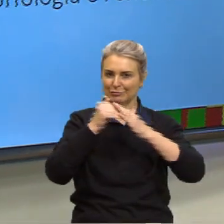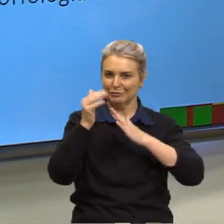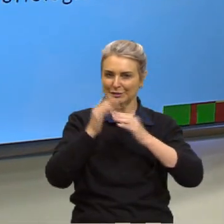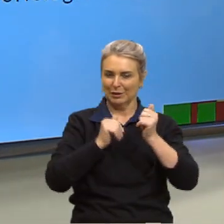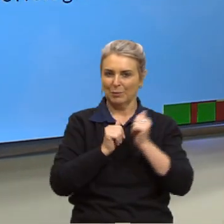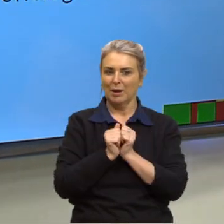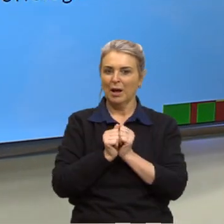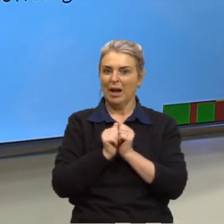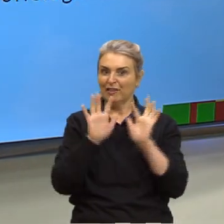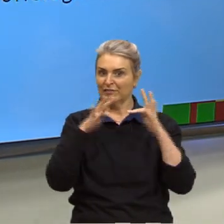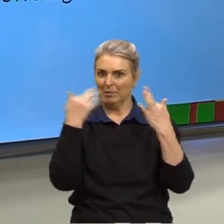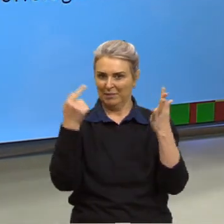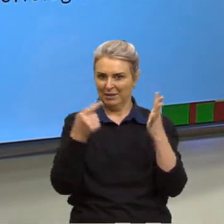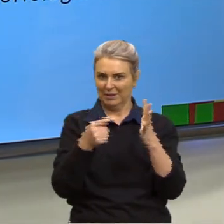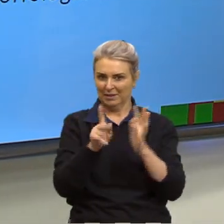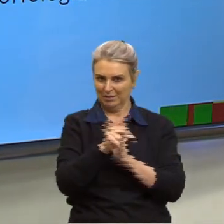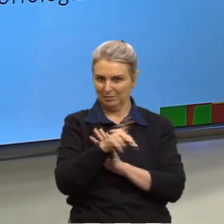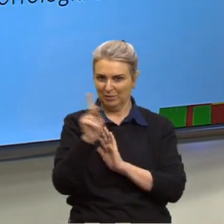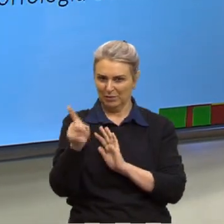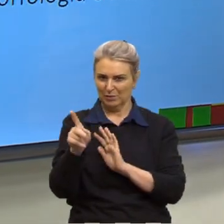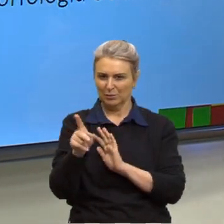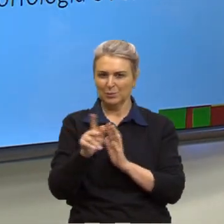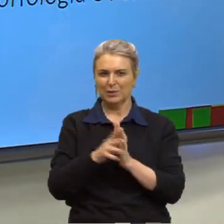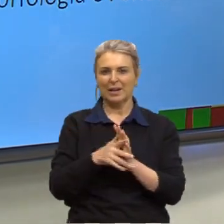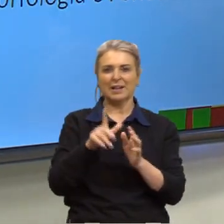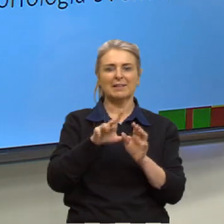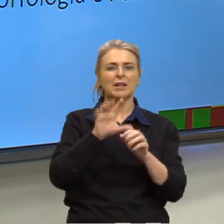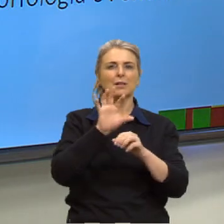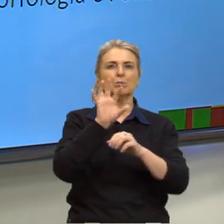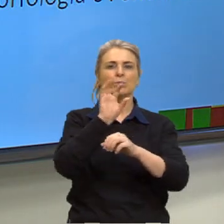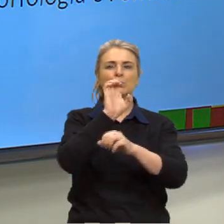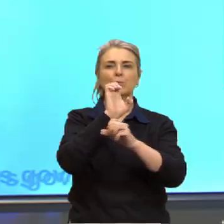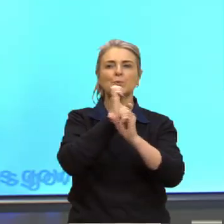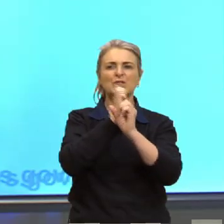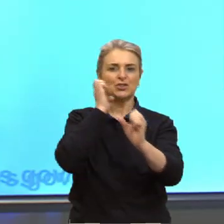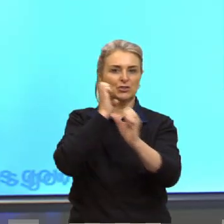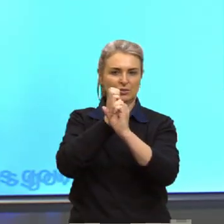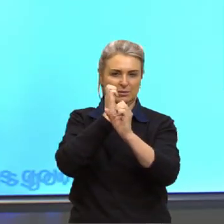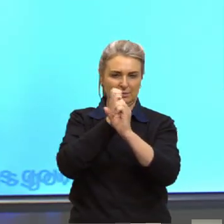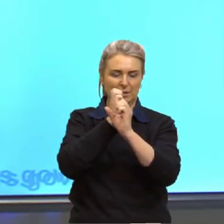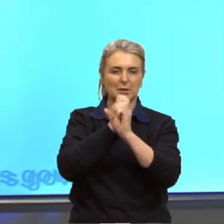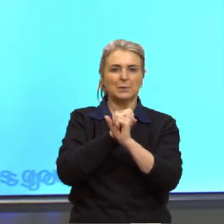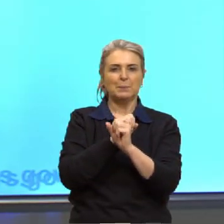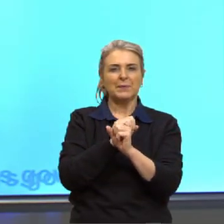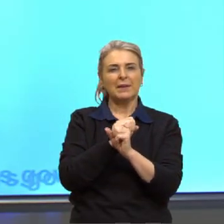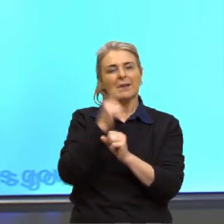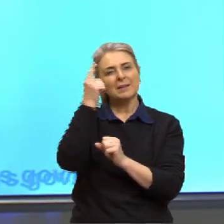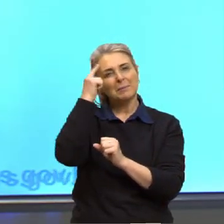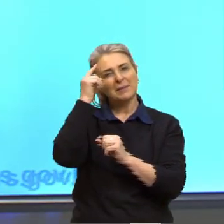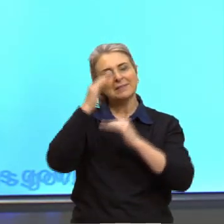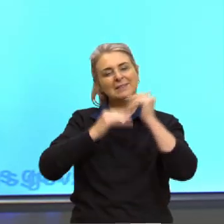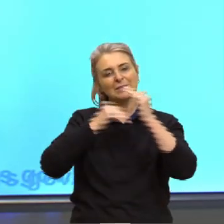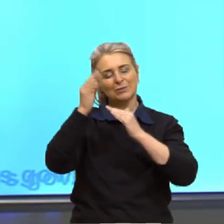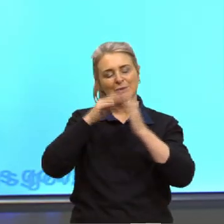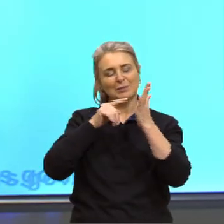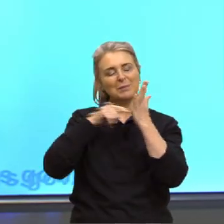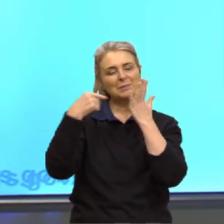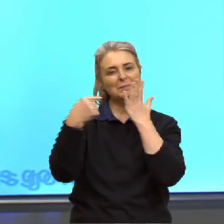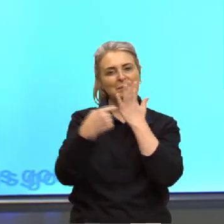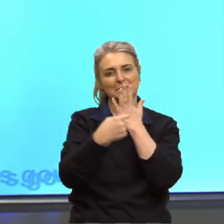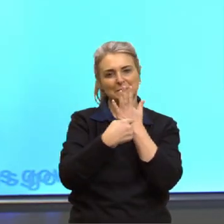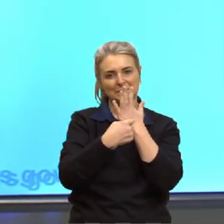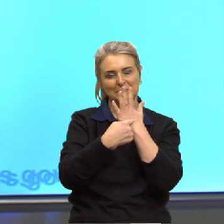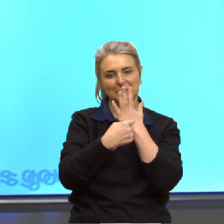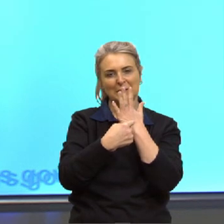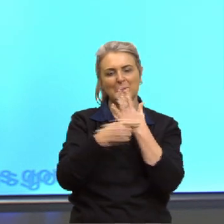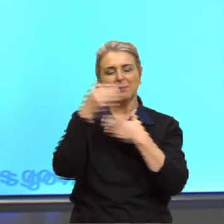civil e eu estou acostumada com essa coisa de canteiro de obra, tá? Mas eu acho essa construção, essa metáfora maravilhosa para